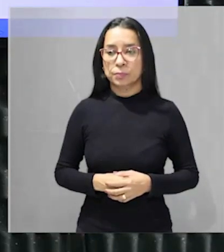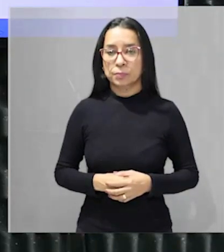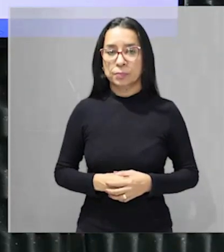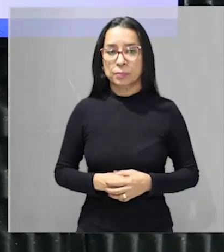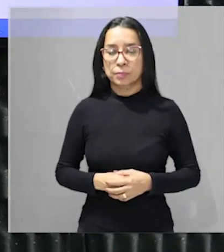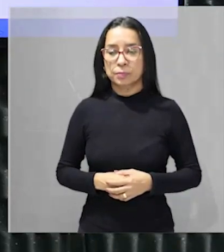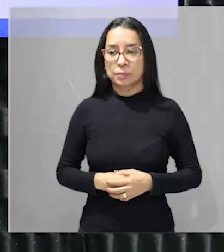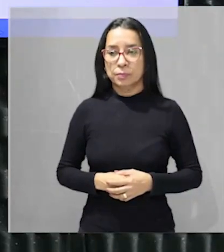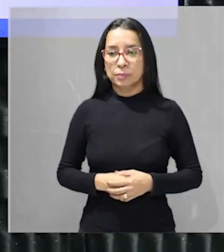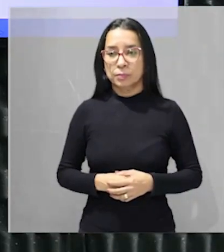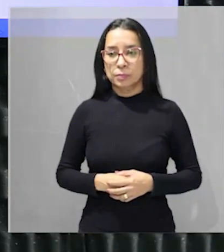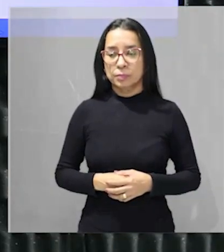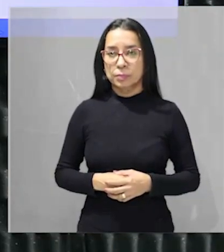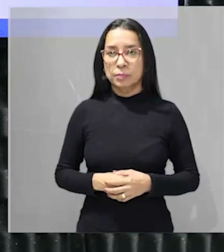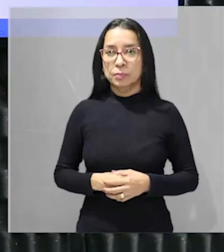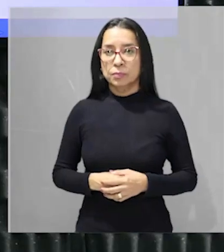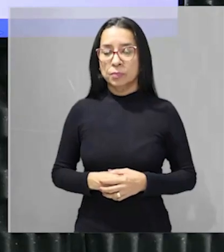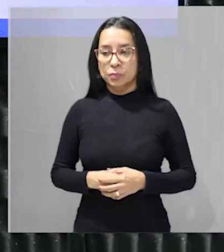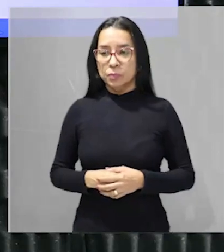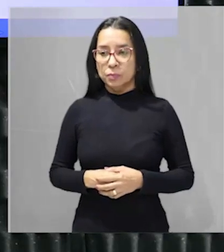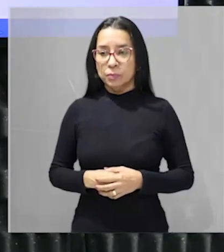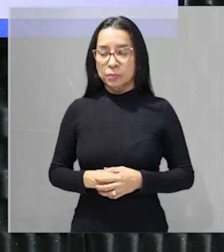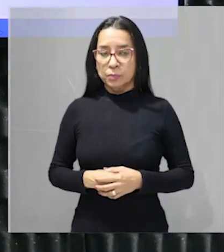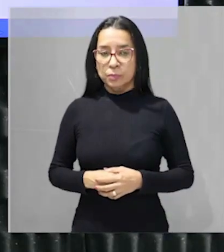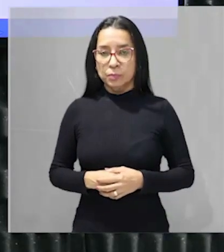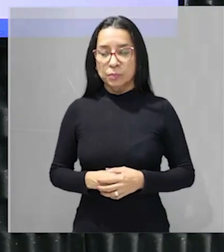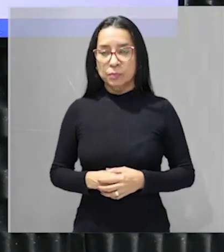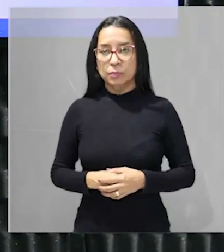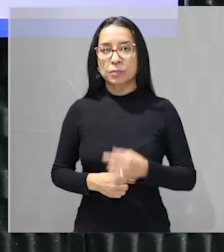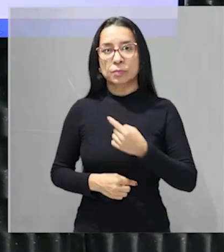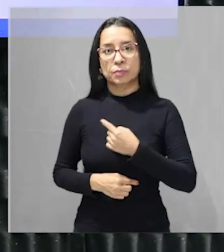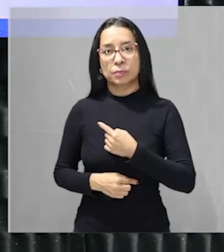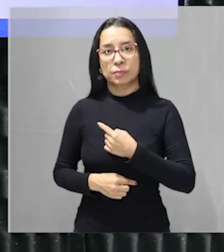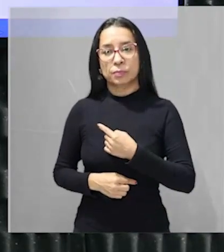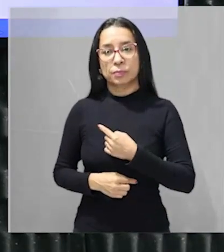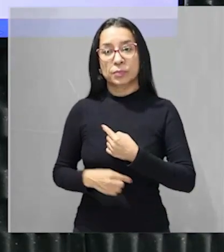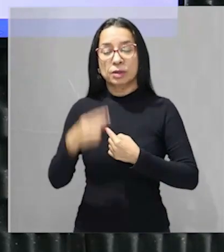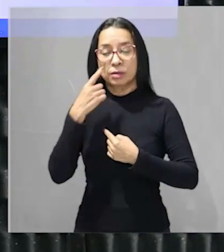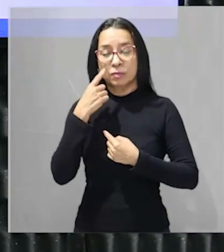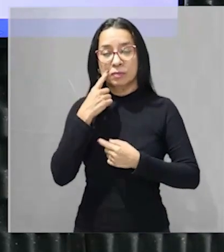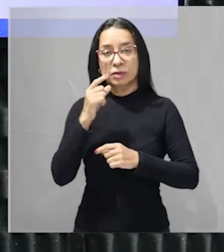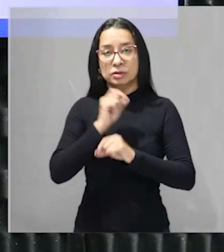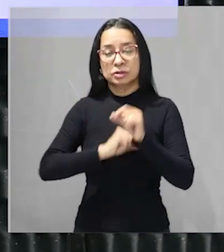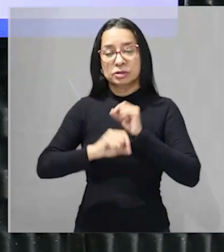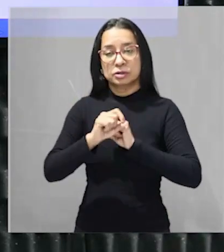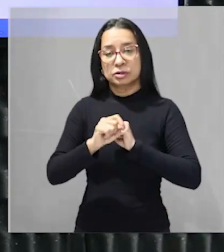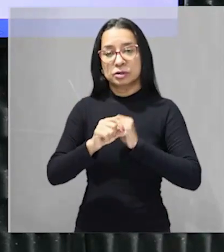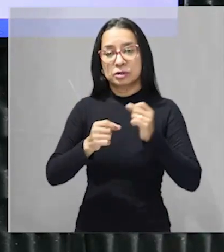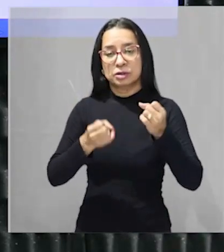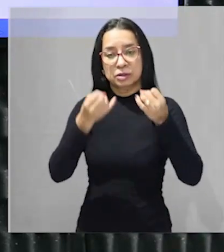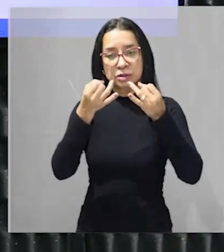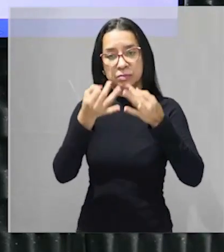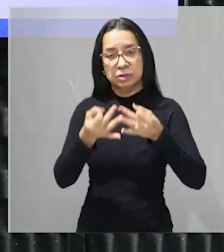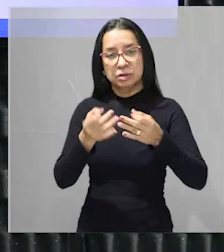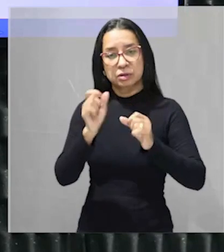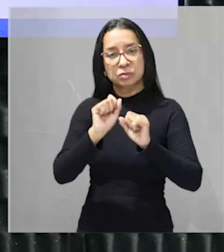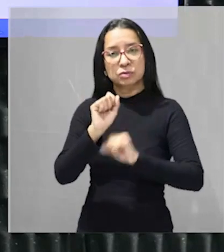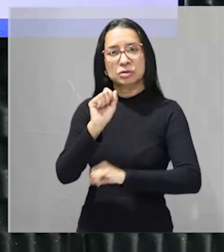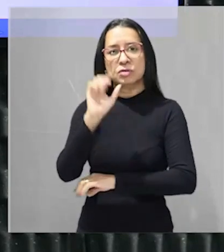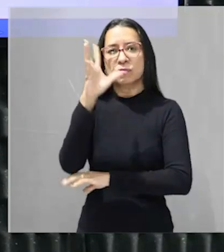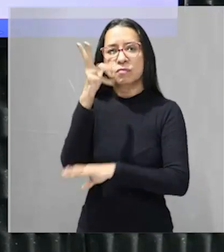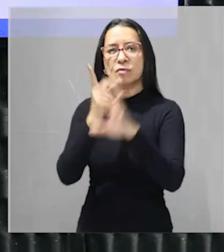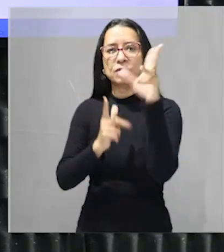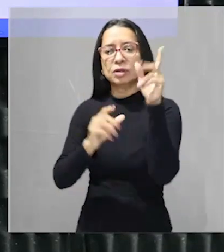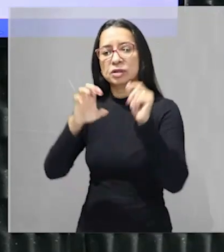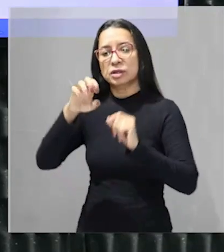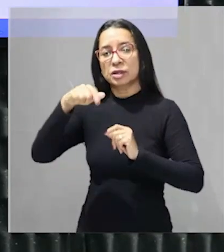são em sua grande maioria de grande porte ora galera eu tô falando justamente aí de que? de florestas equatoriais como por exemplo